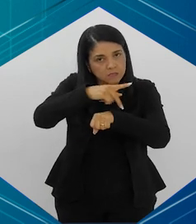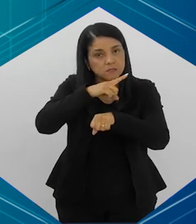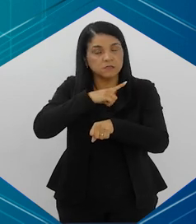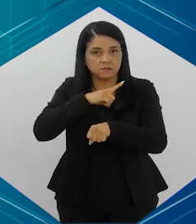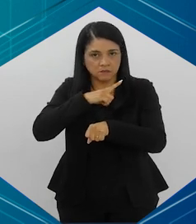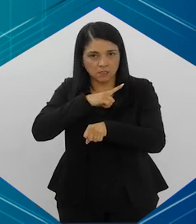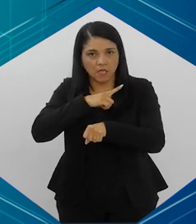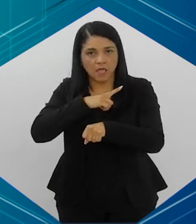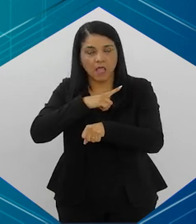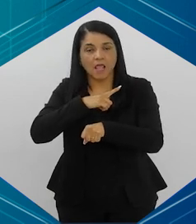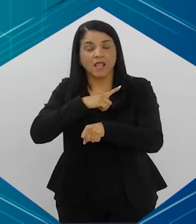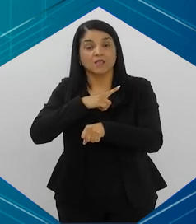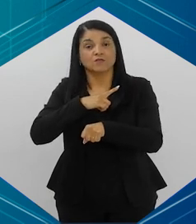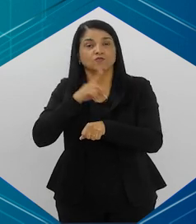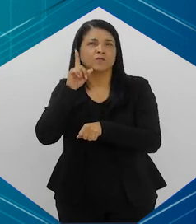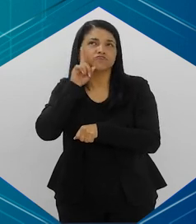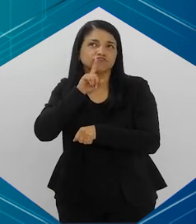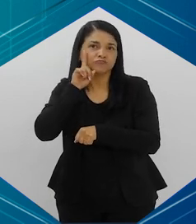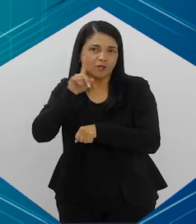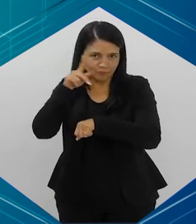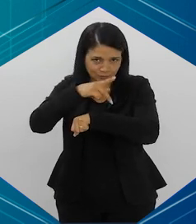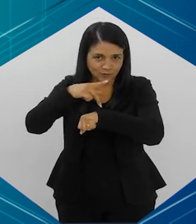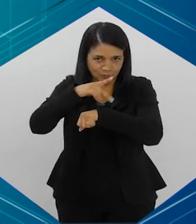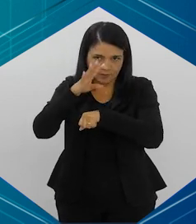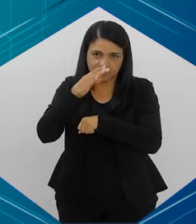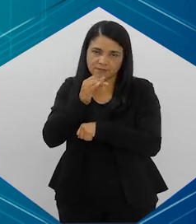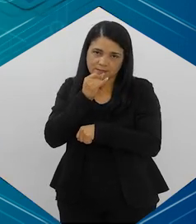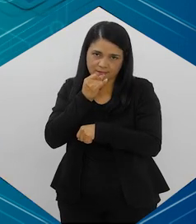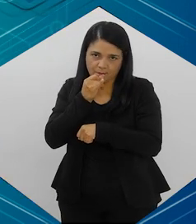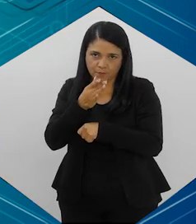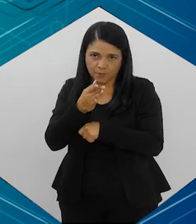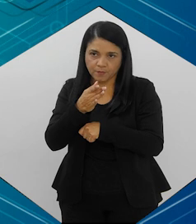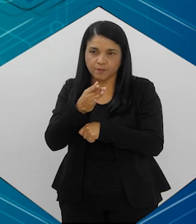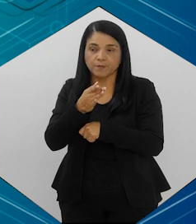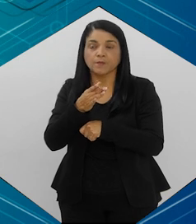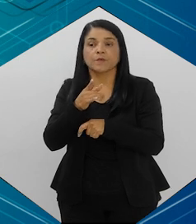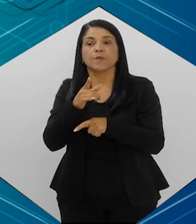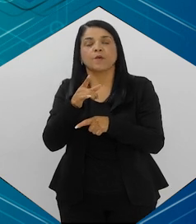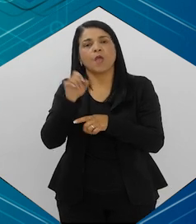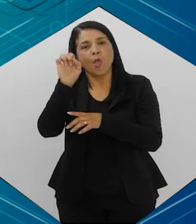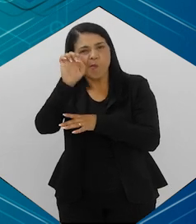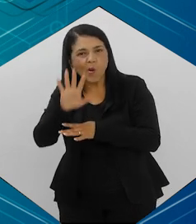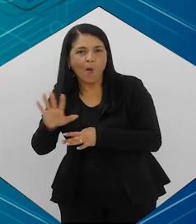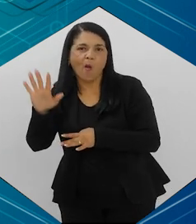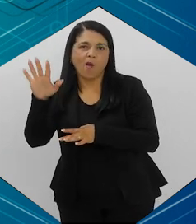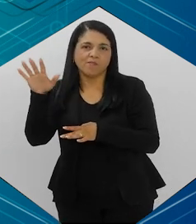existem, e aí estou falando dos Estados Unidos, dos países da Europa,